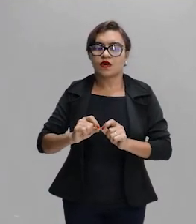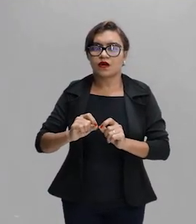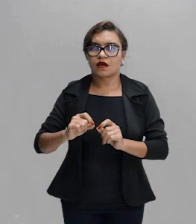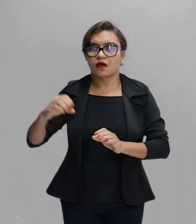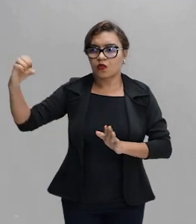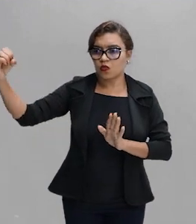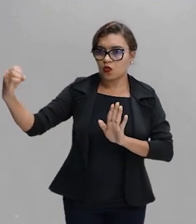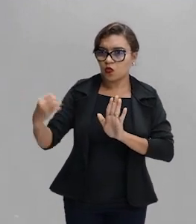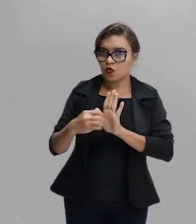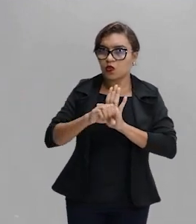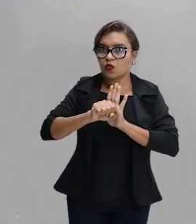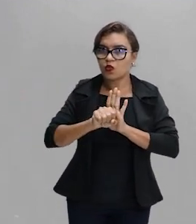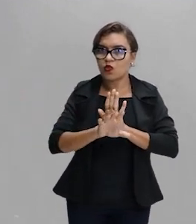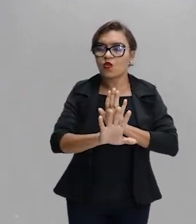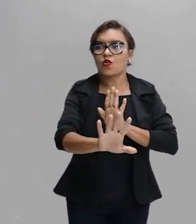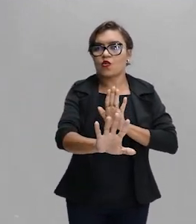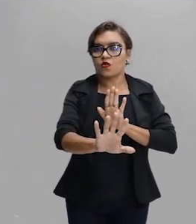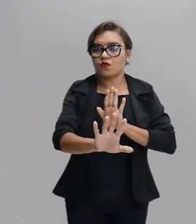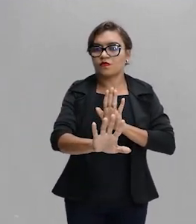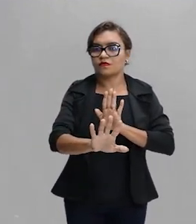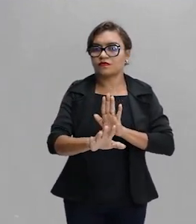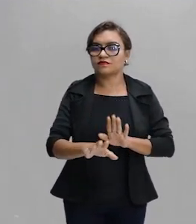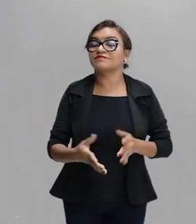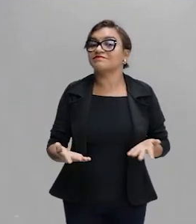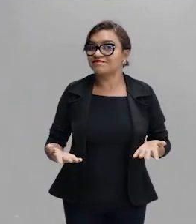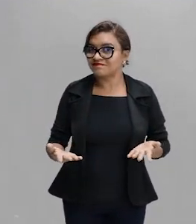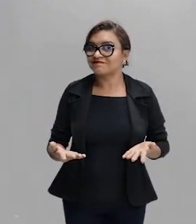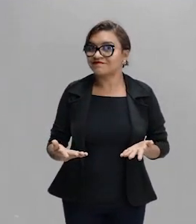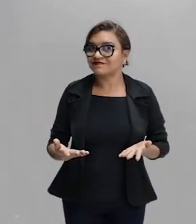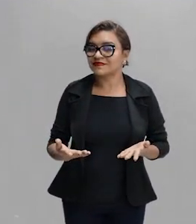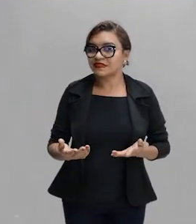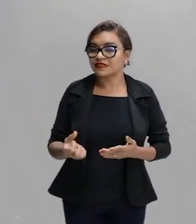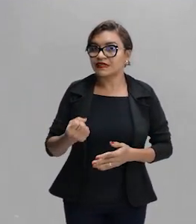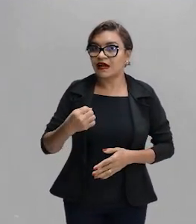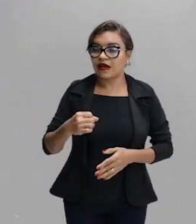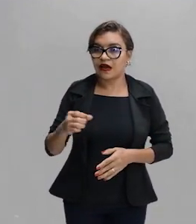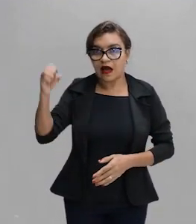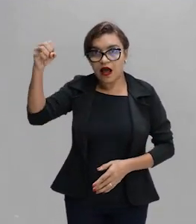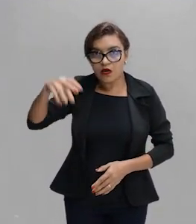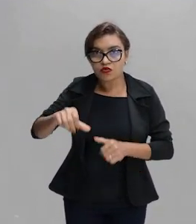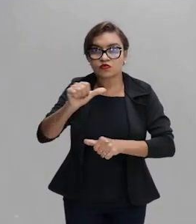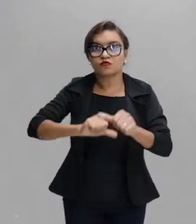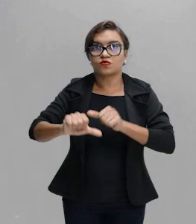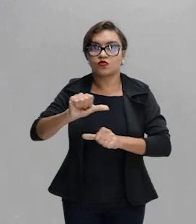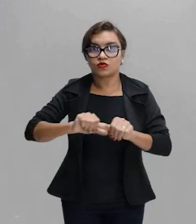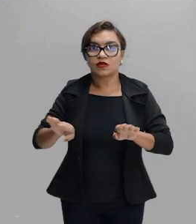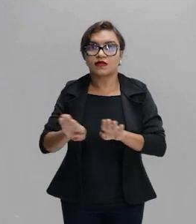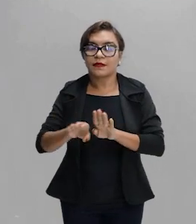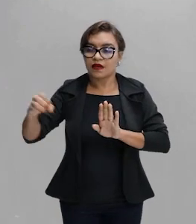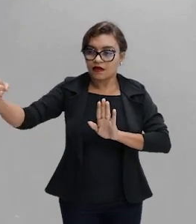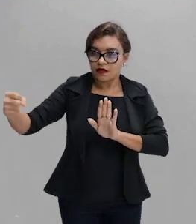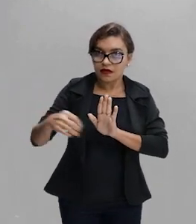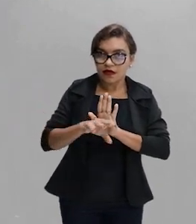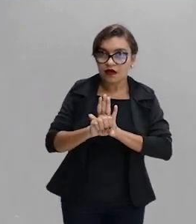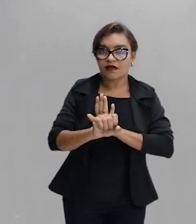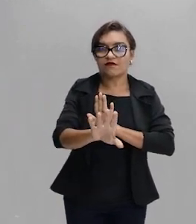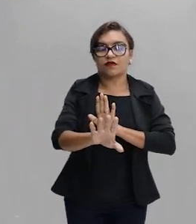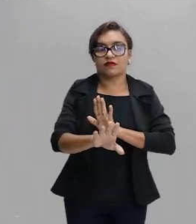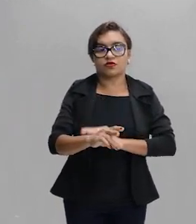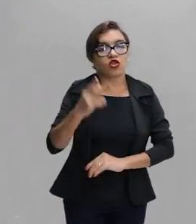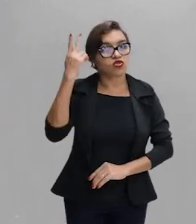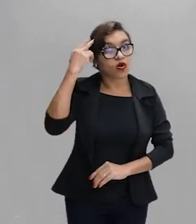Então, a luz, além de refratar, ela também reflete. Seja de forma regular ou de forma difusa. O que não